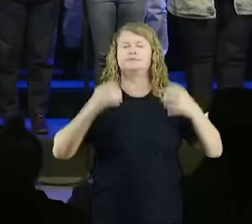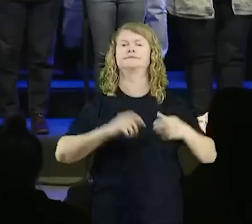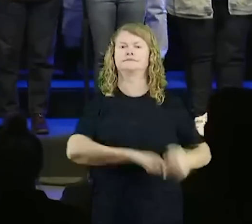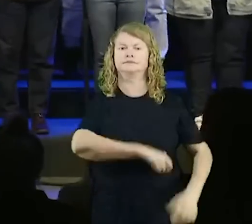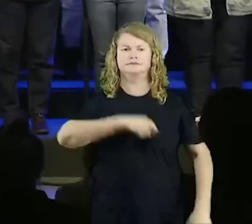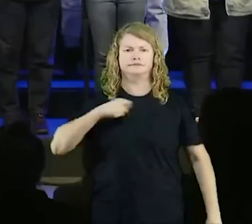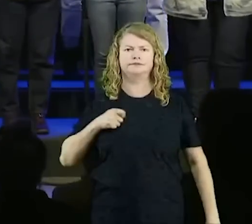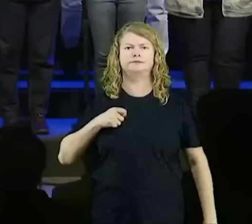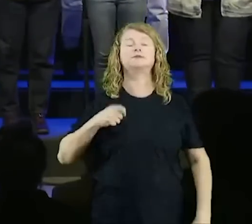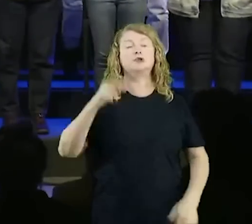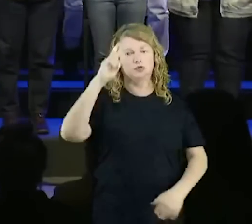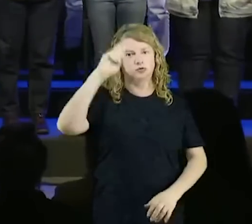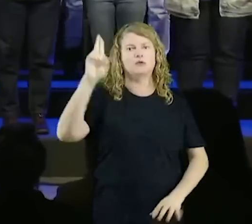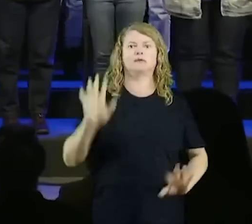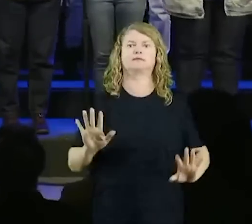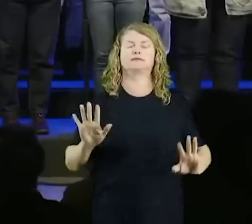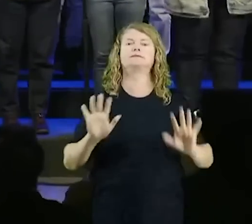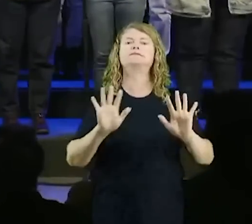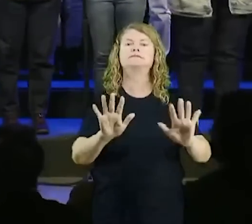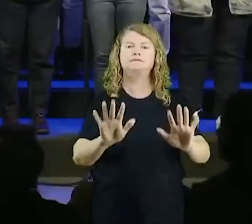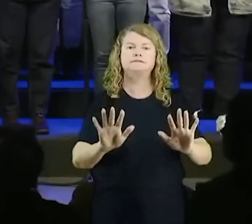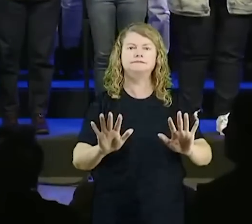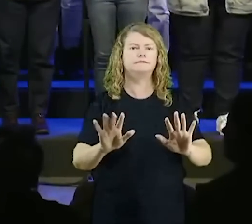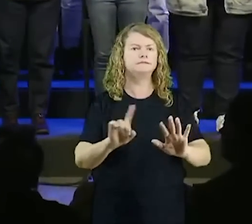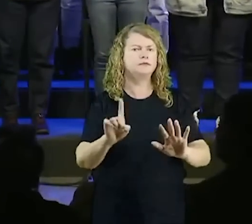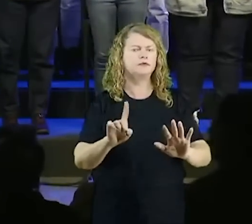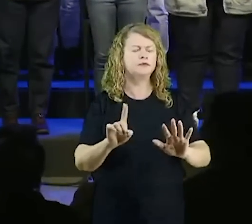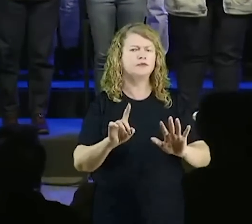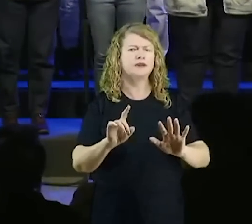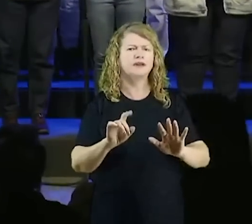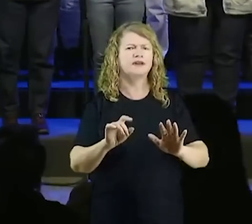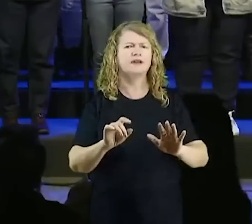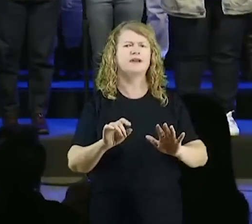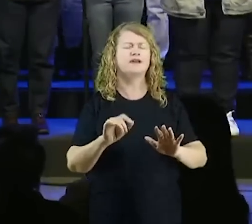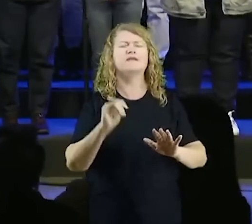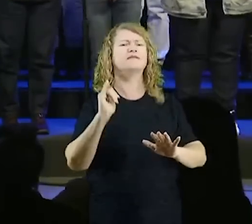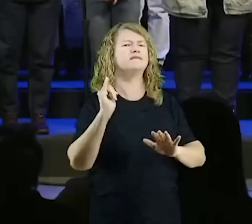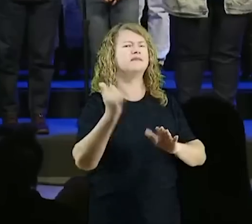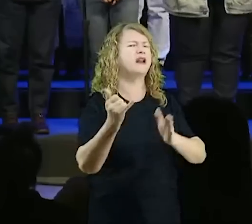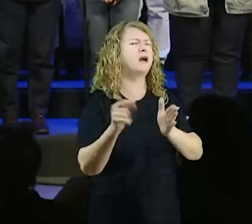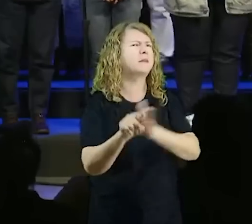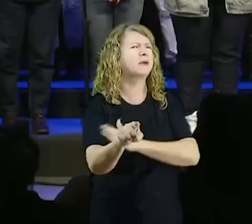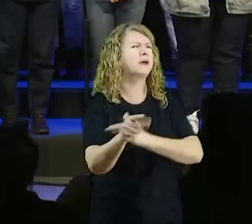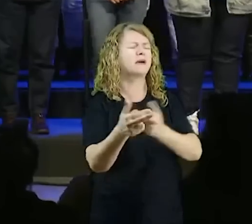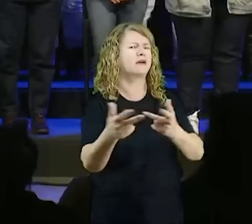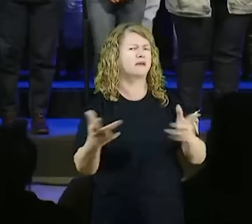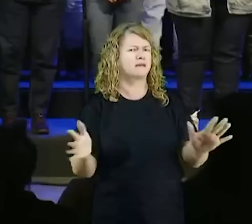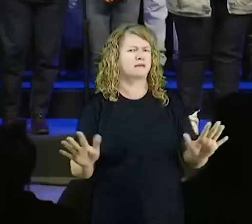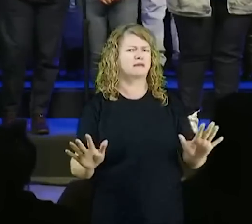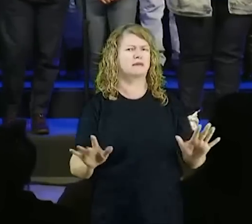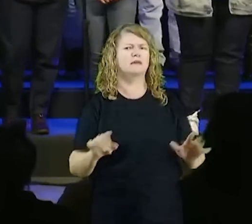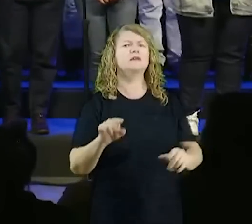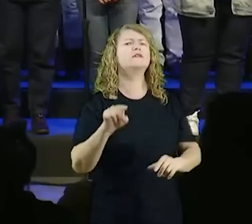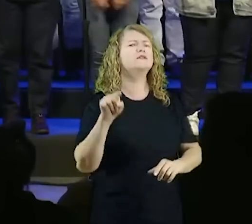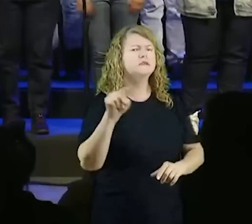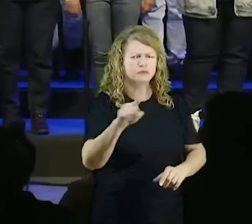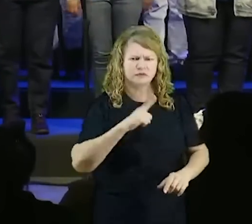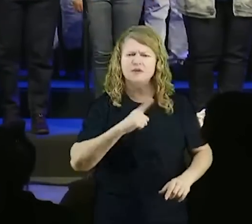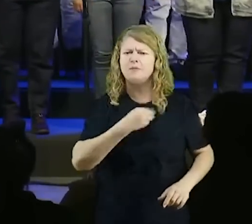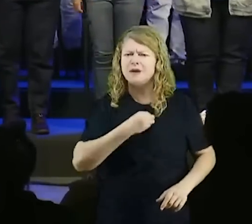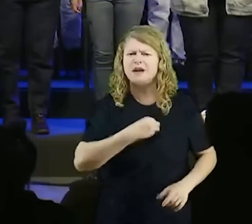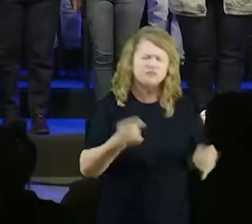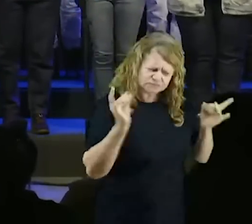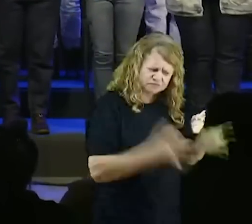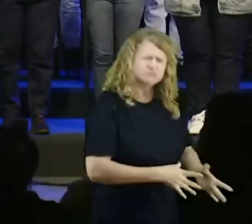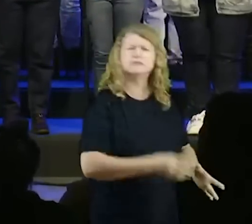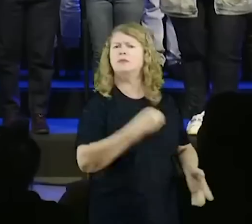se você está em pecado, larga o pecado, fica pensando que o pecado, te favorecer por alguma coisa, vai